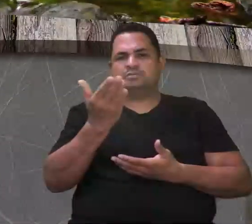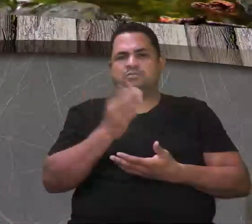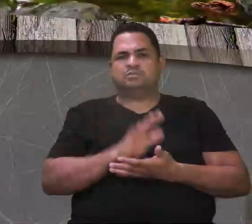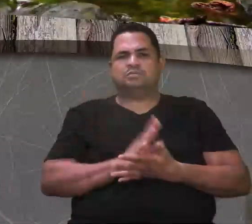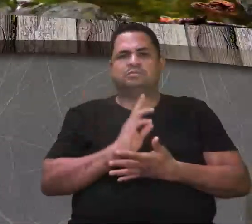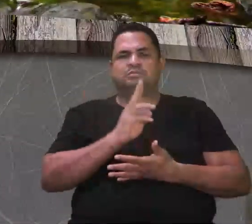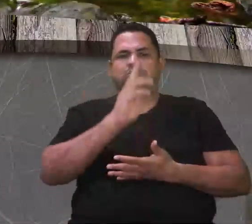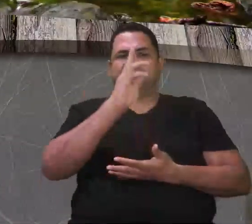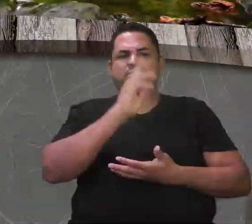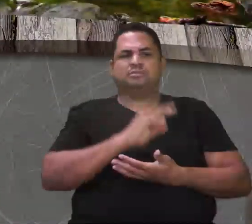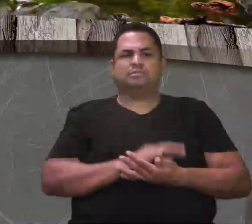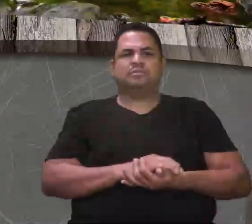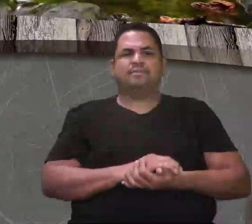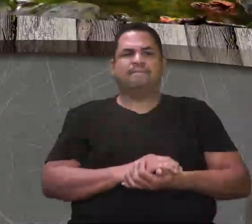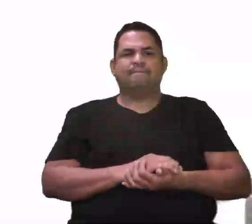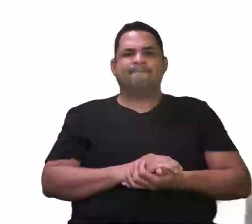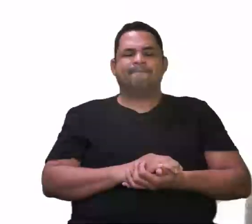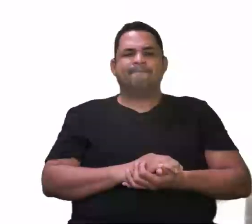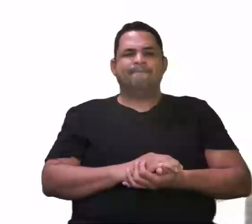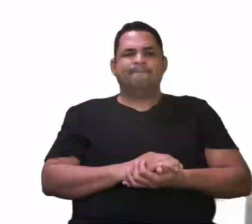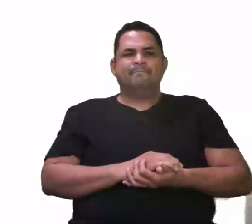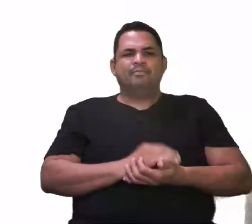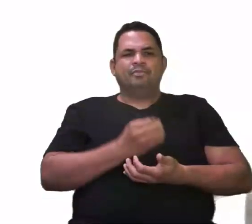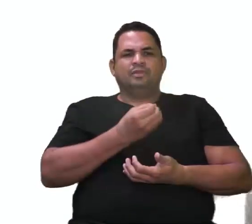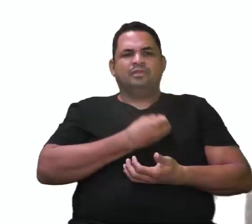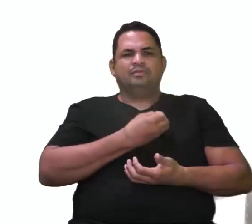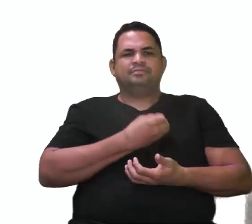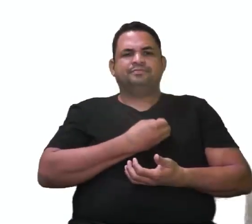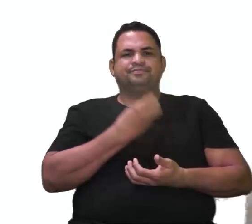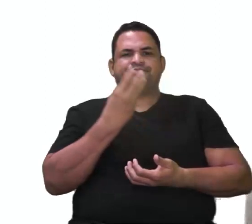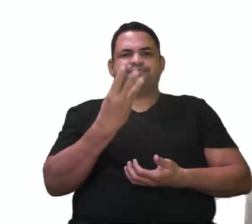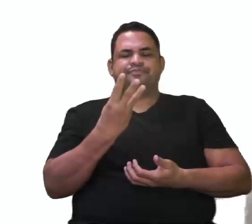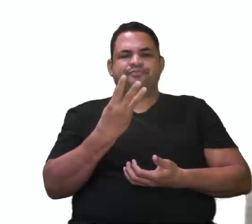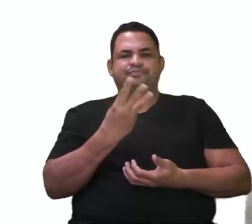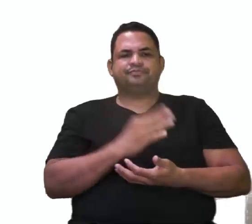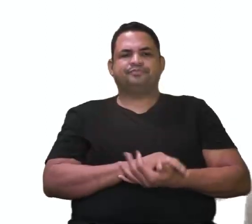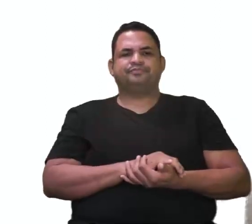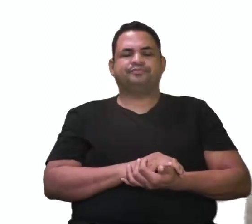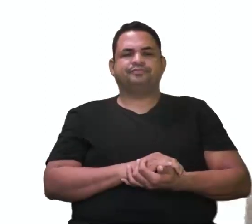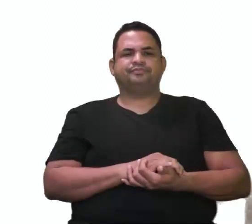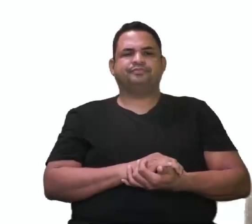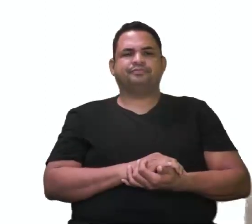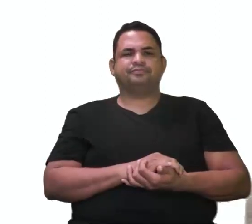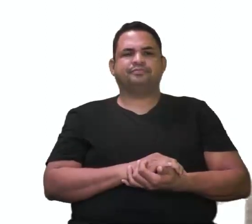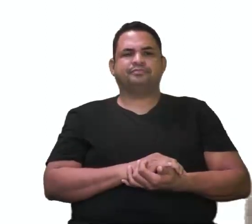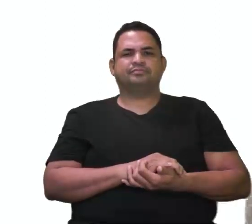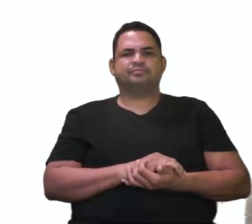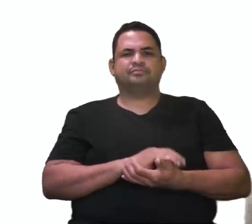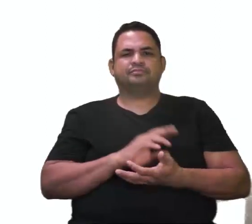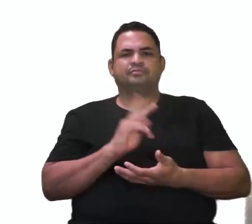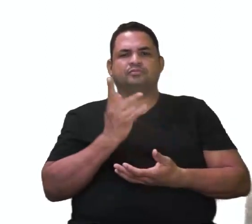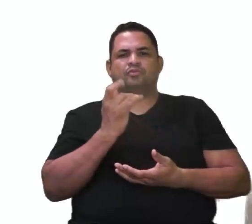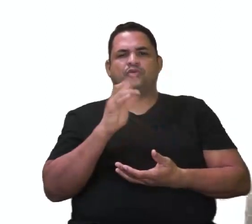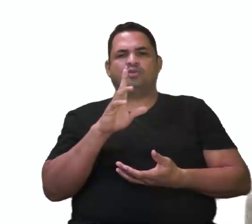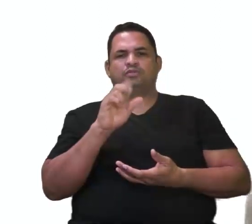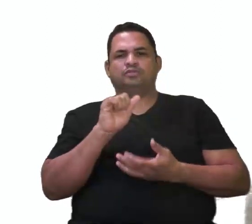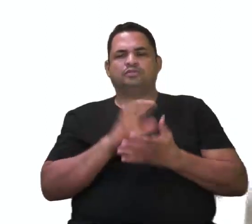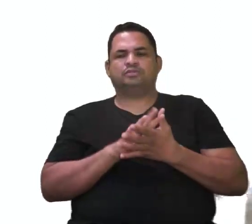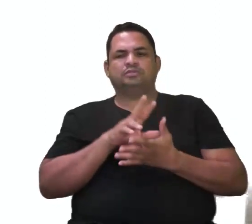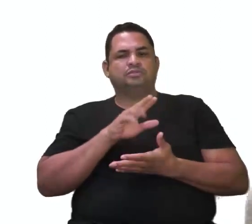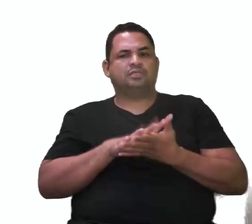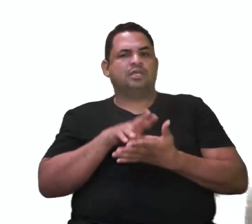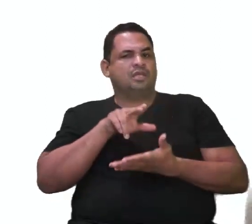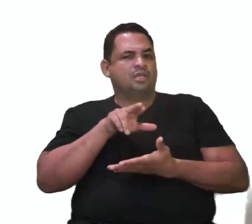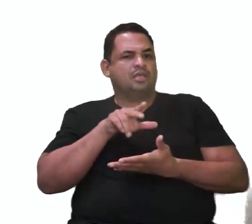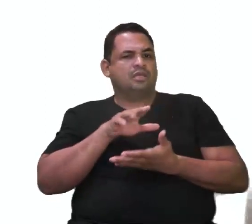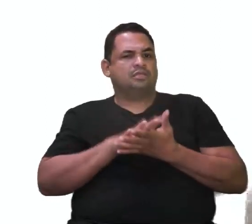Vamos seguindo? Olha lá, questão de número três. A homologia é a